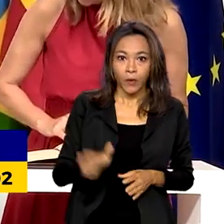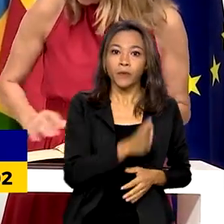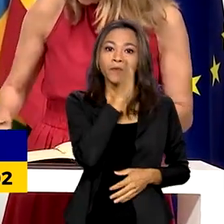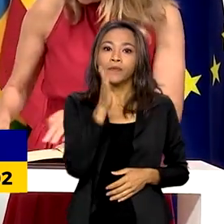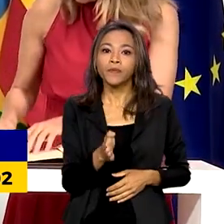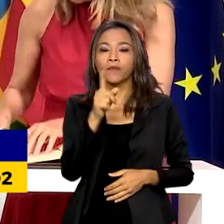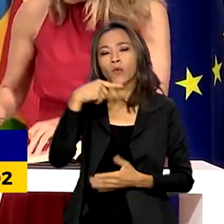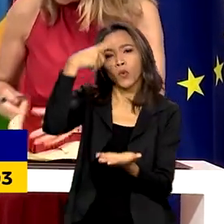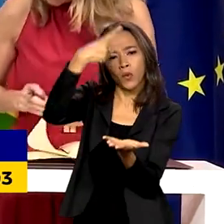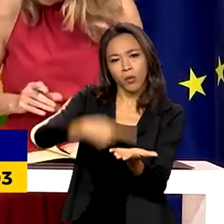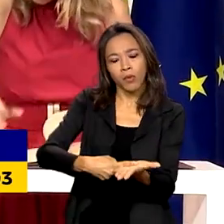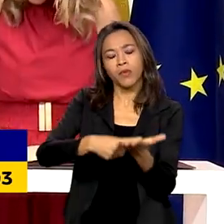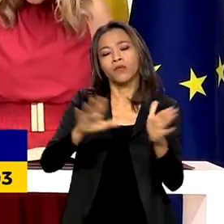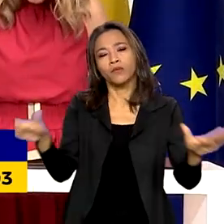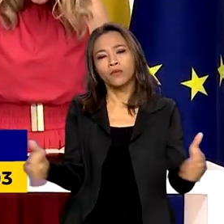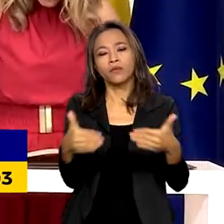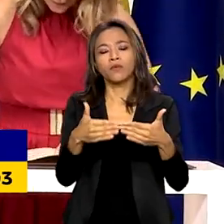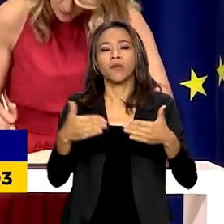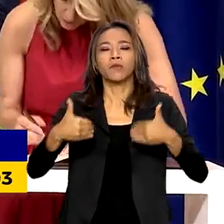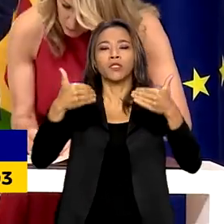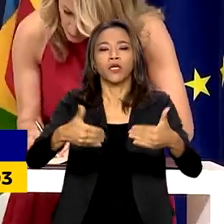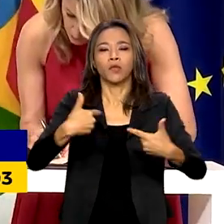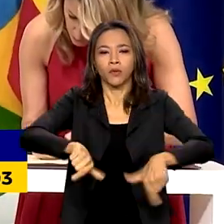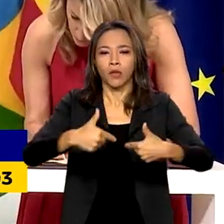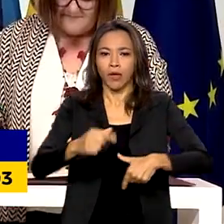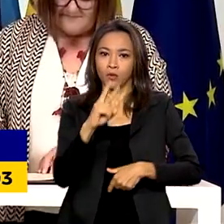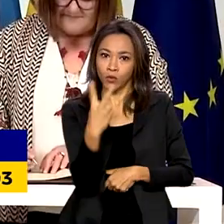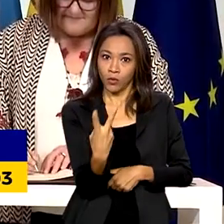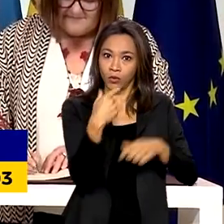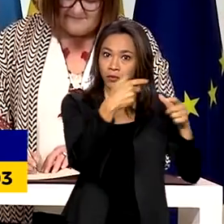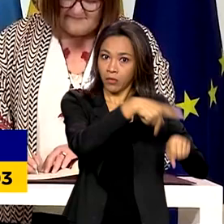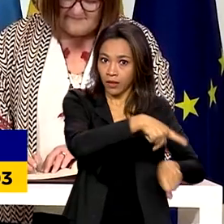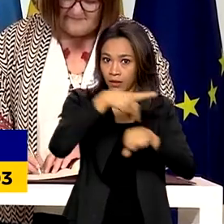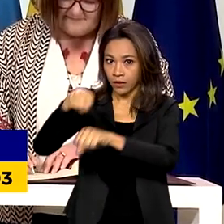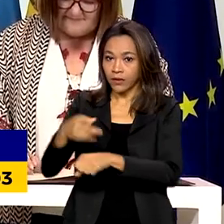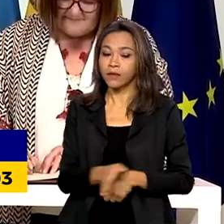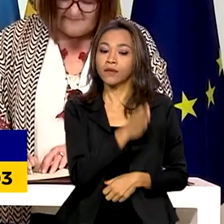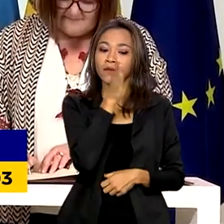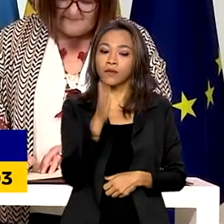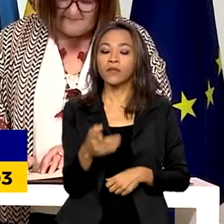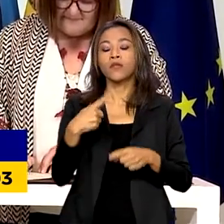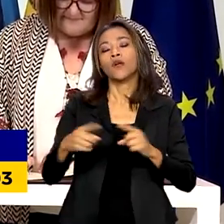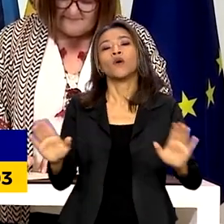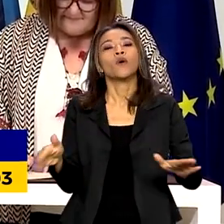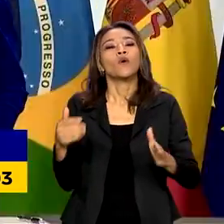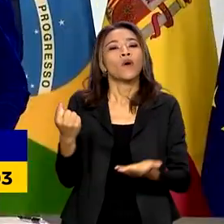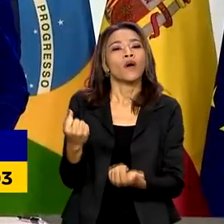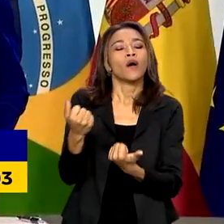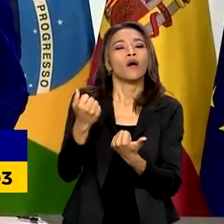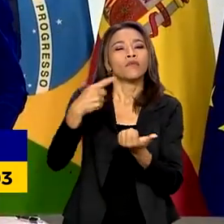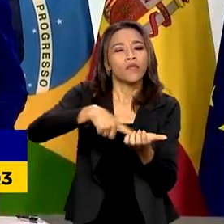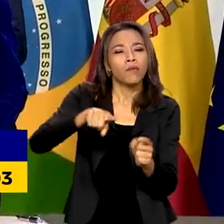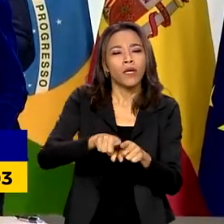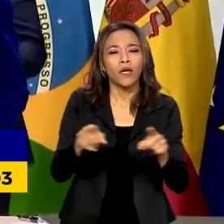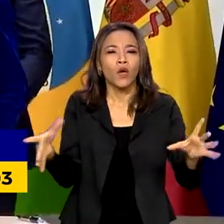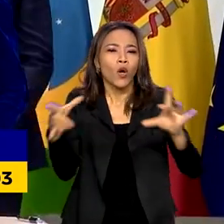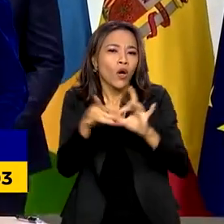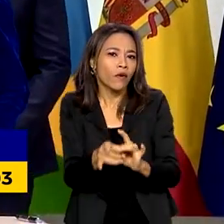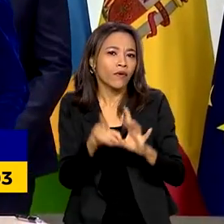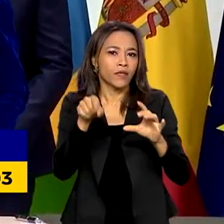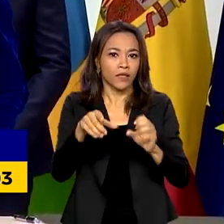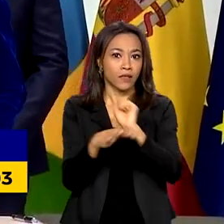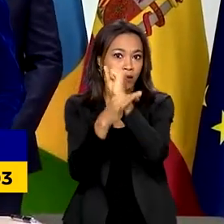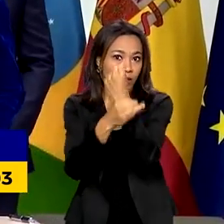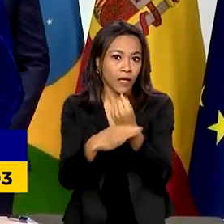cooperação entre os ministérios do trabalho do Brasil e da Espanha, um convênio na área da seguridade social e um acordo em